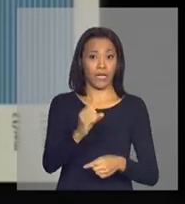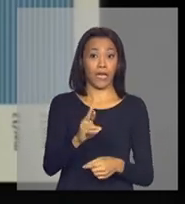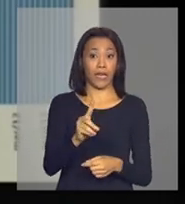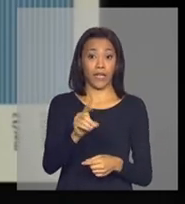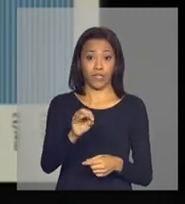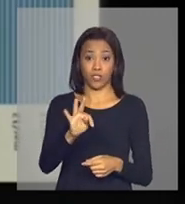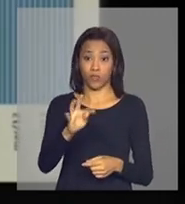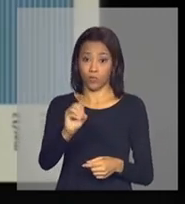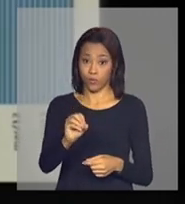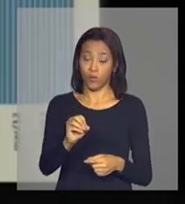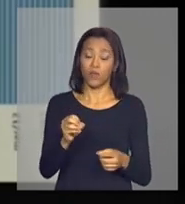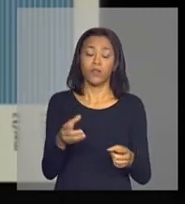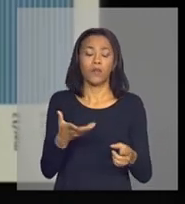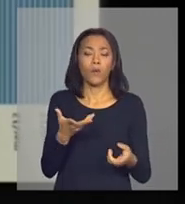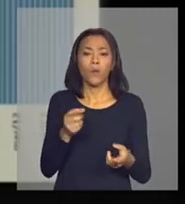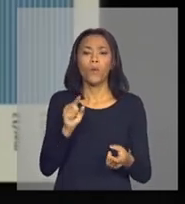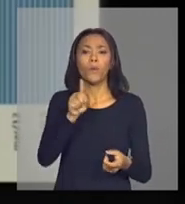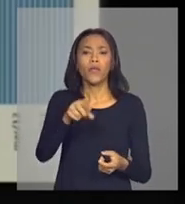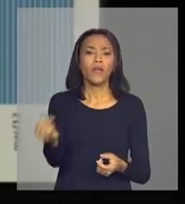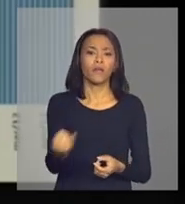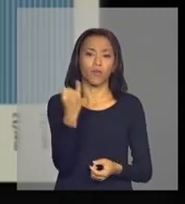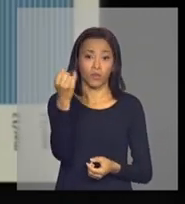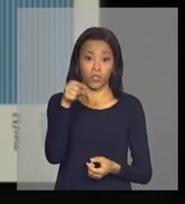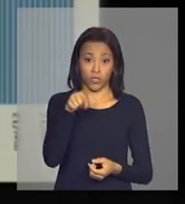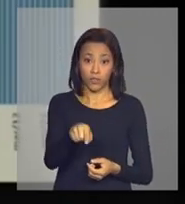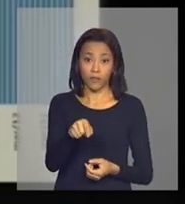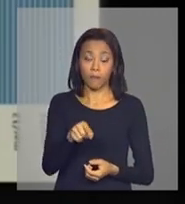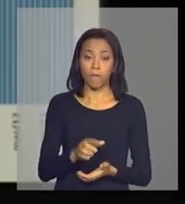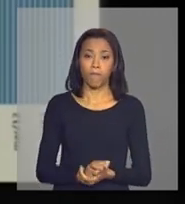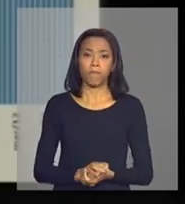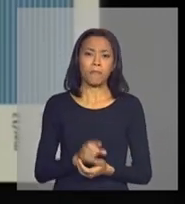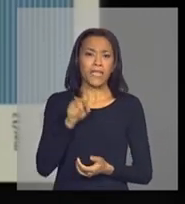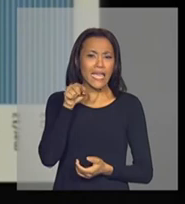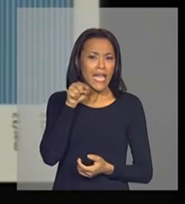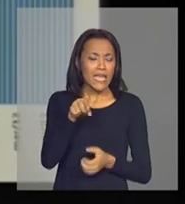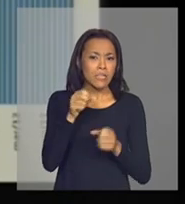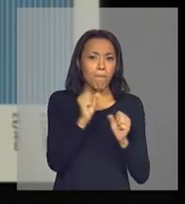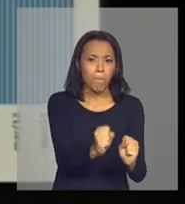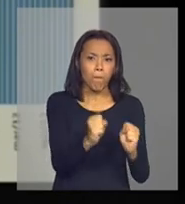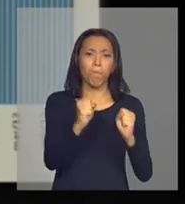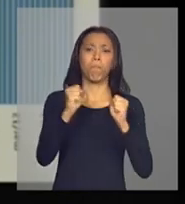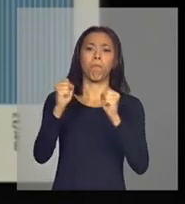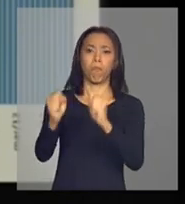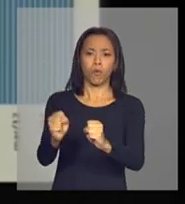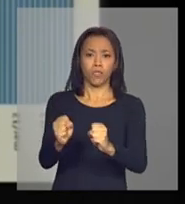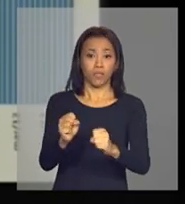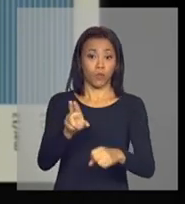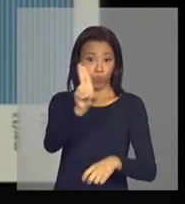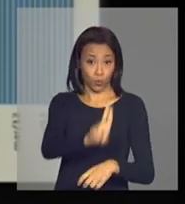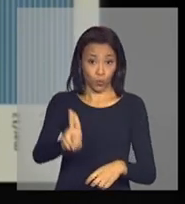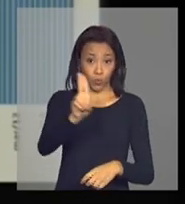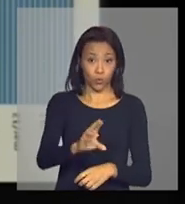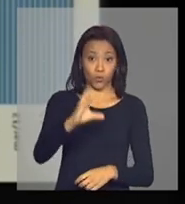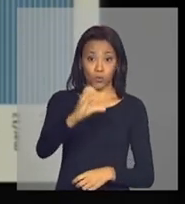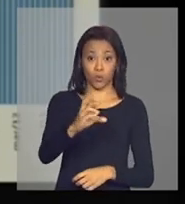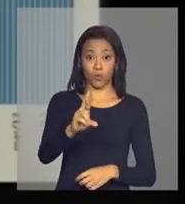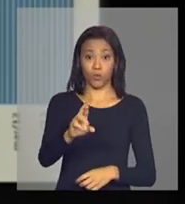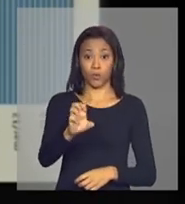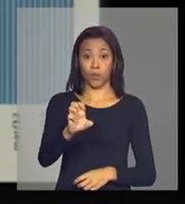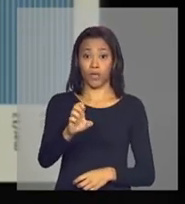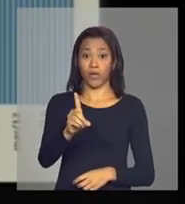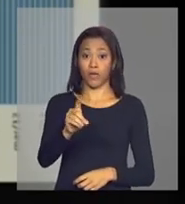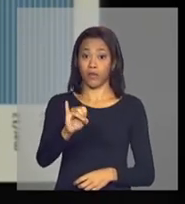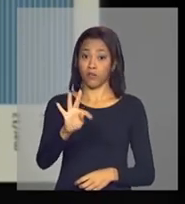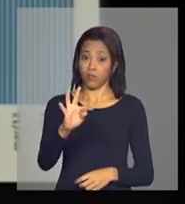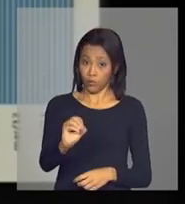O relevante é que esse potencial de uso do crédito como alavanca